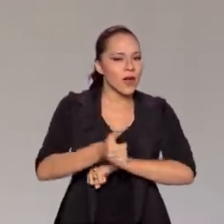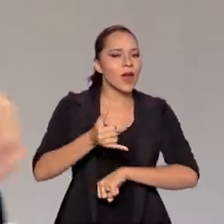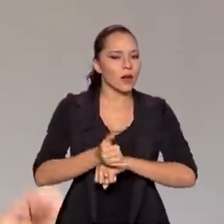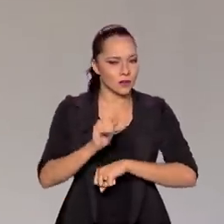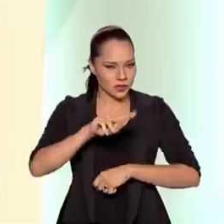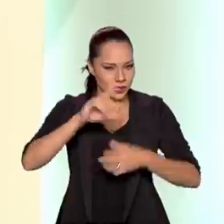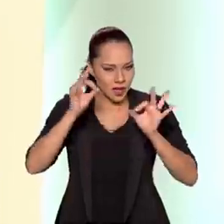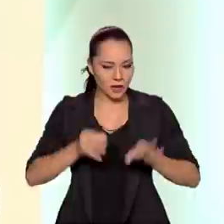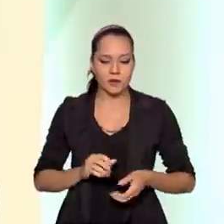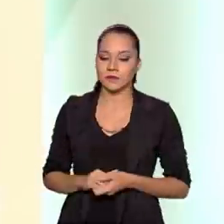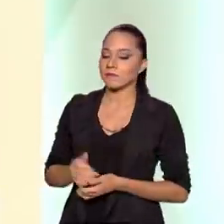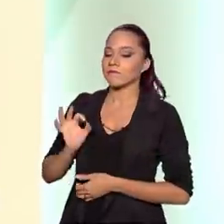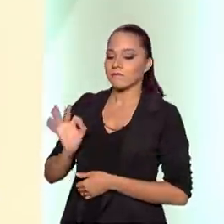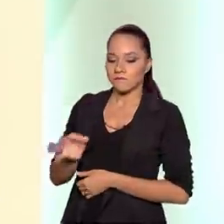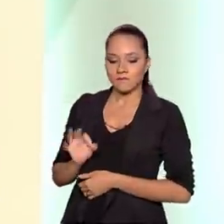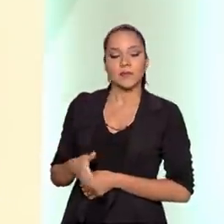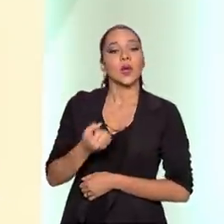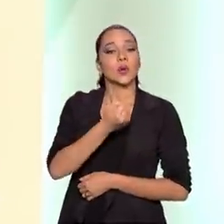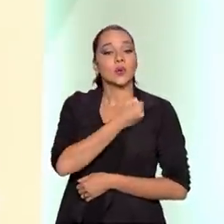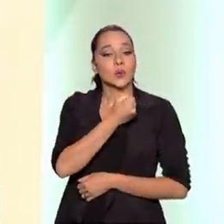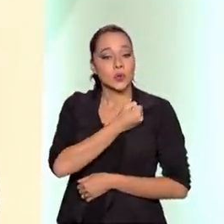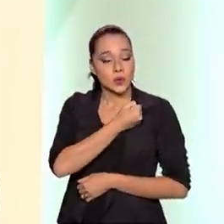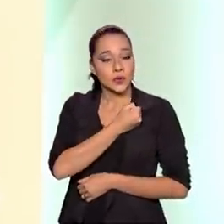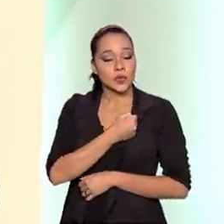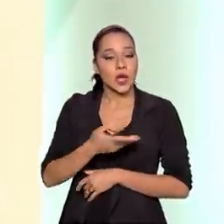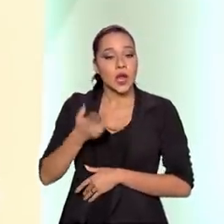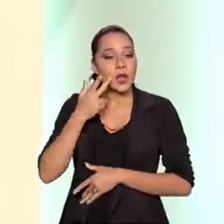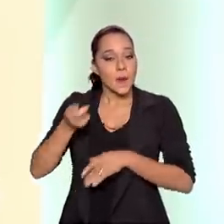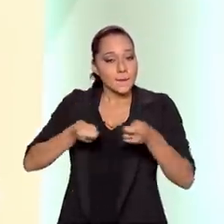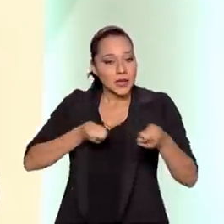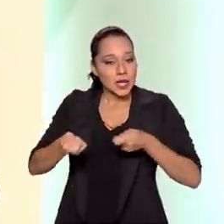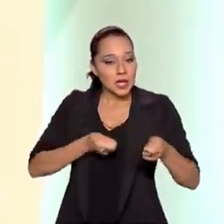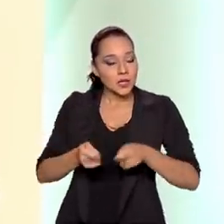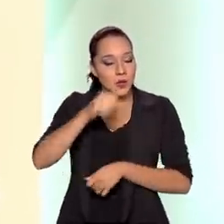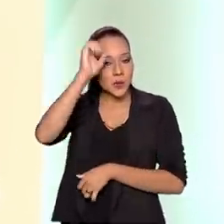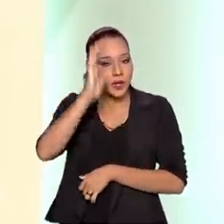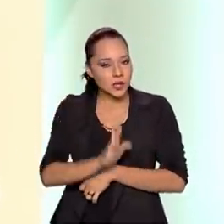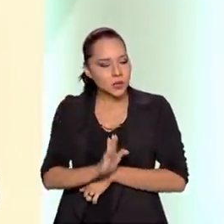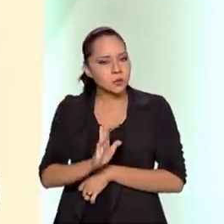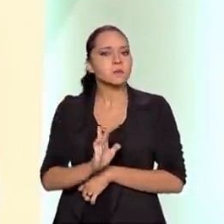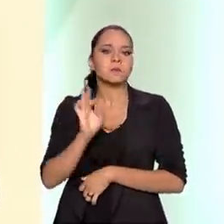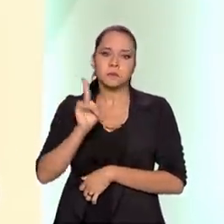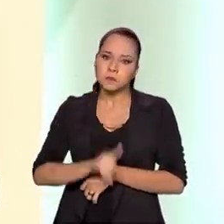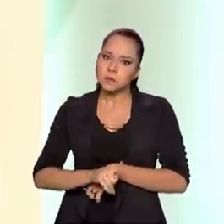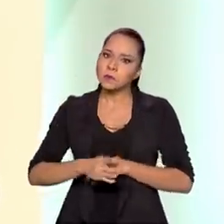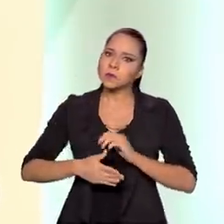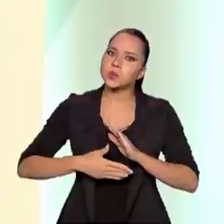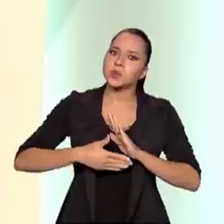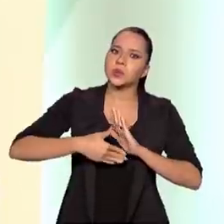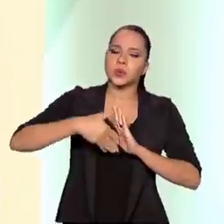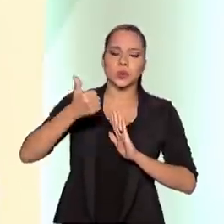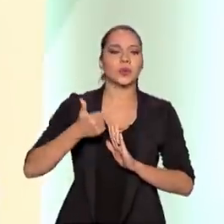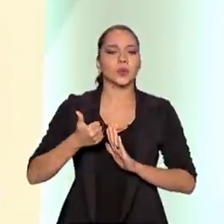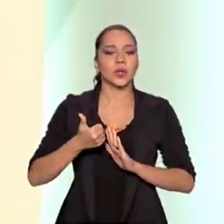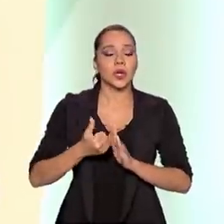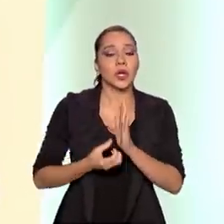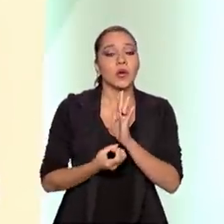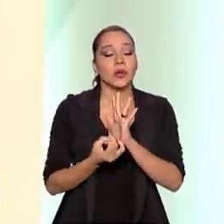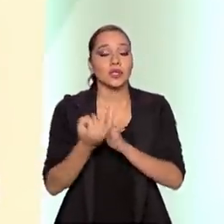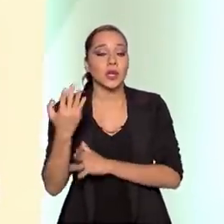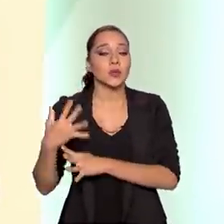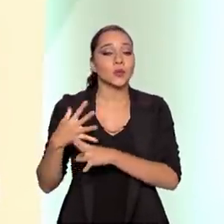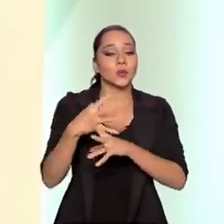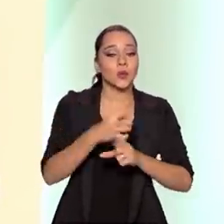isso, secretário? Exatamente. Os números da mineração no Brasil são muito expressivos e o saldo da